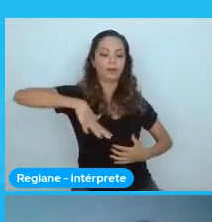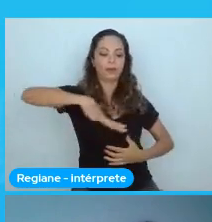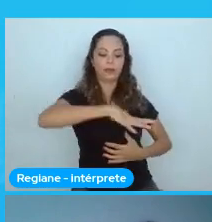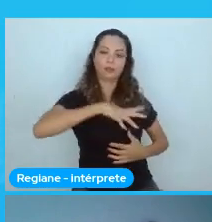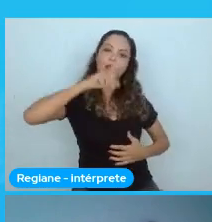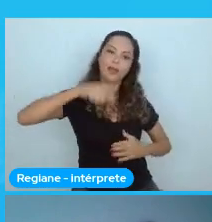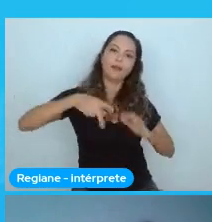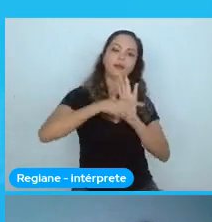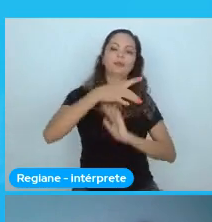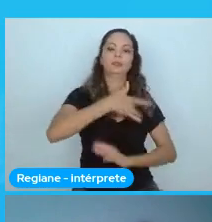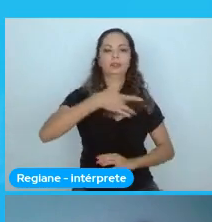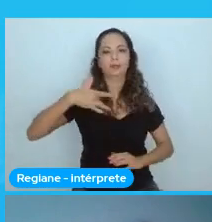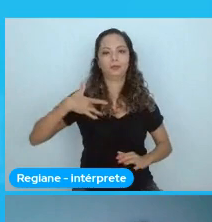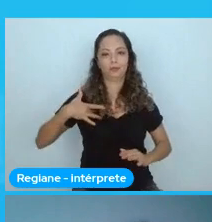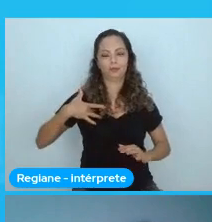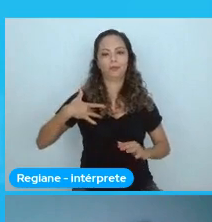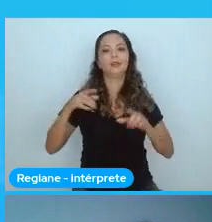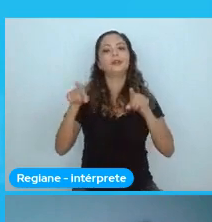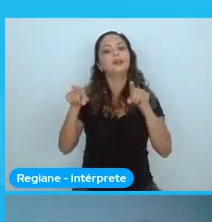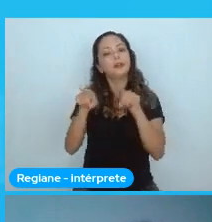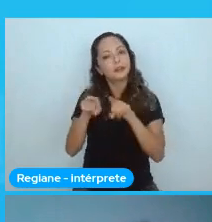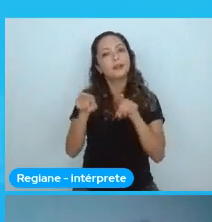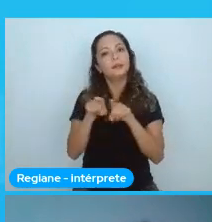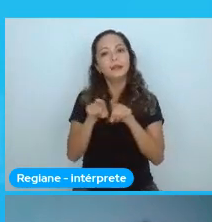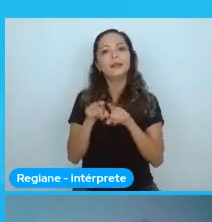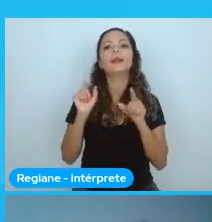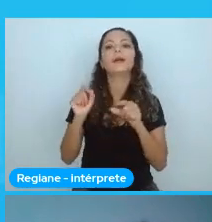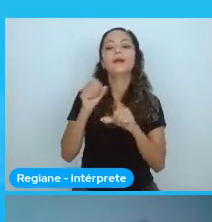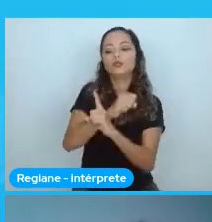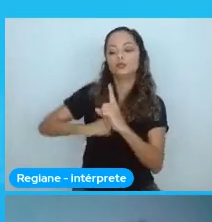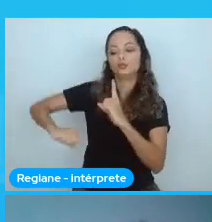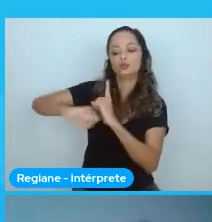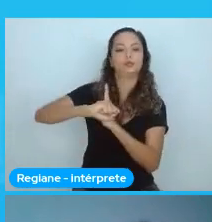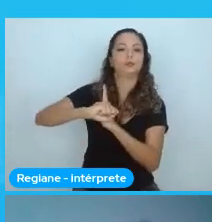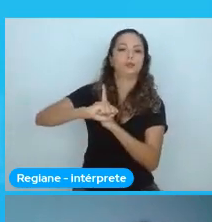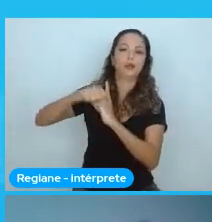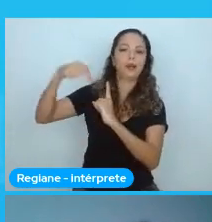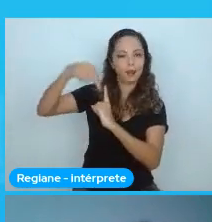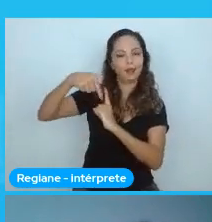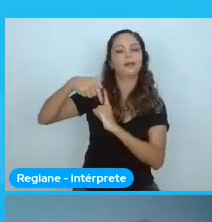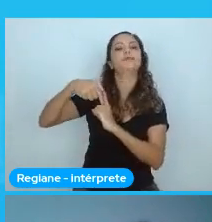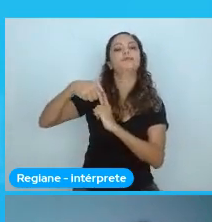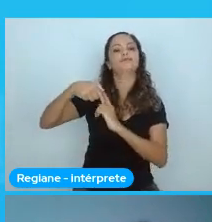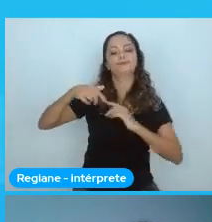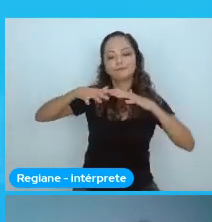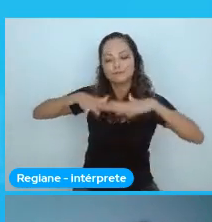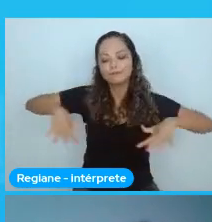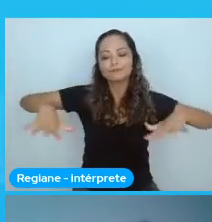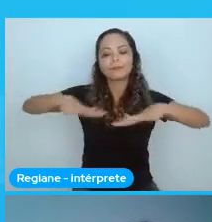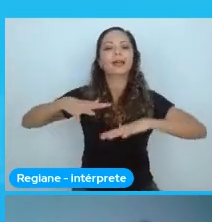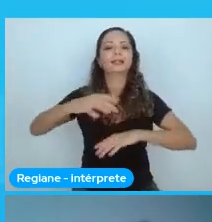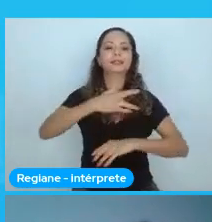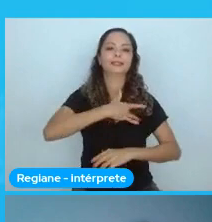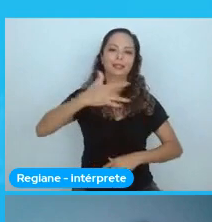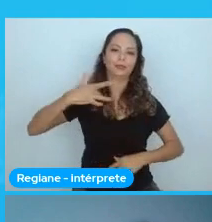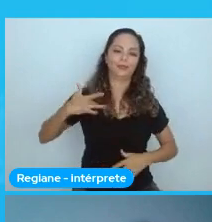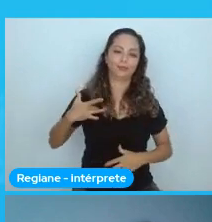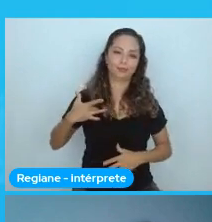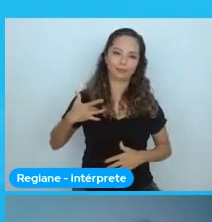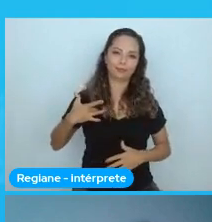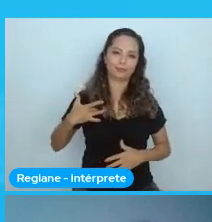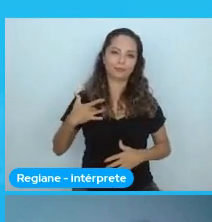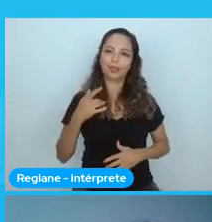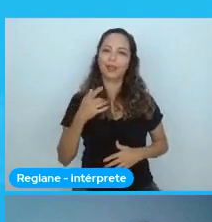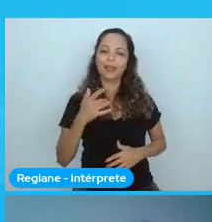saúde é isso, é multidisciplinar, não é só detecção de uma doença ou uma uma